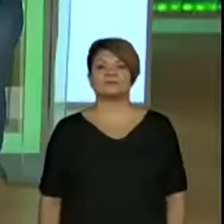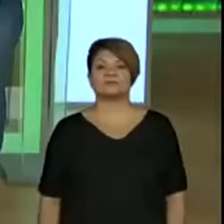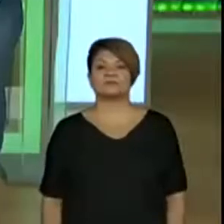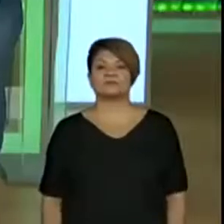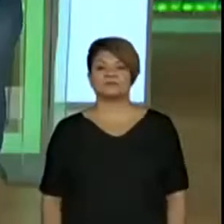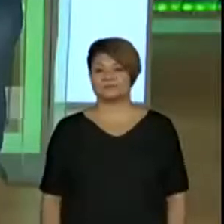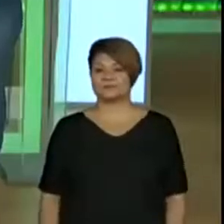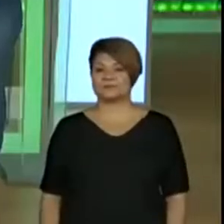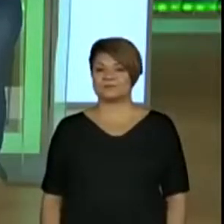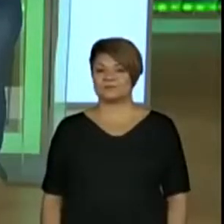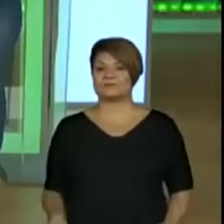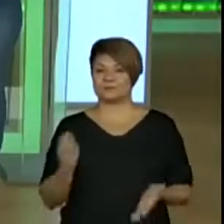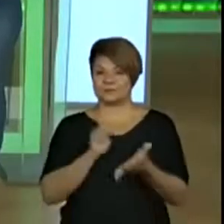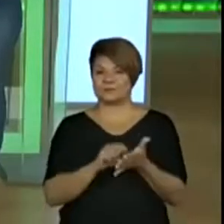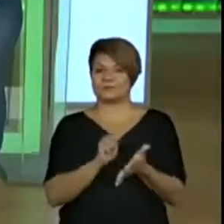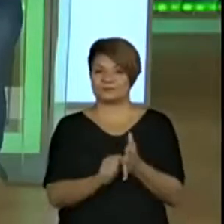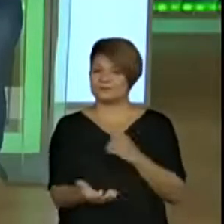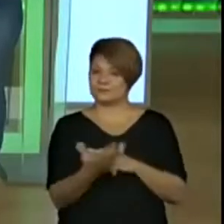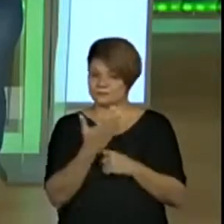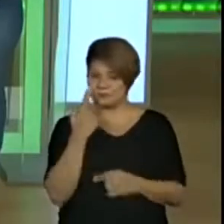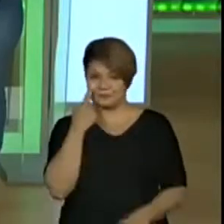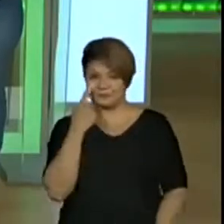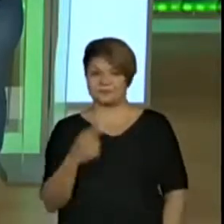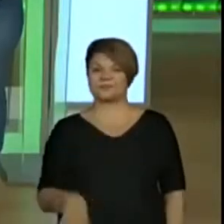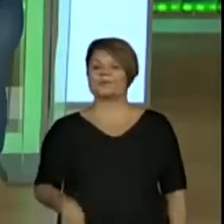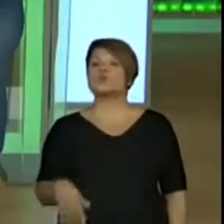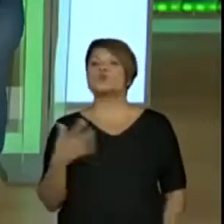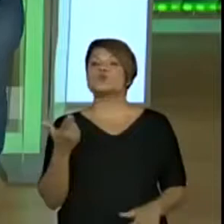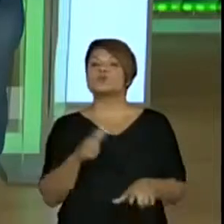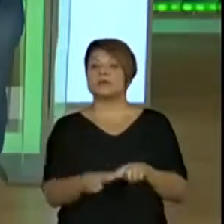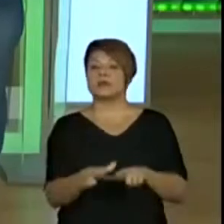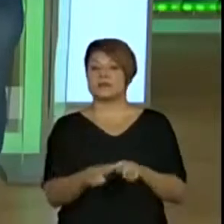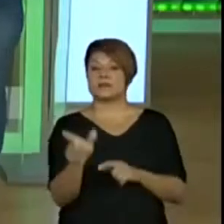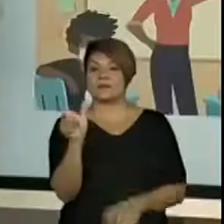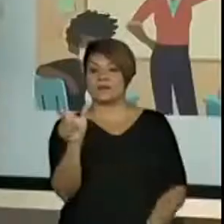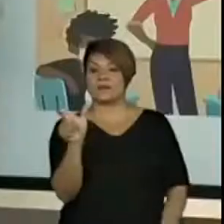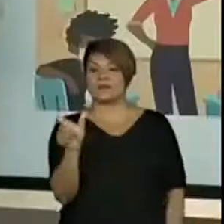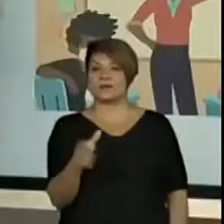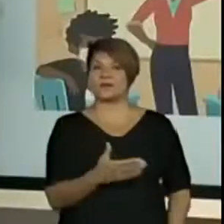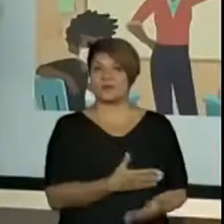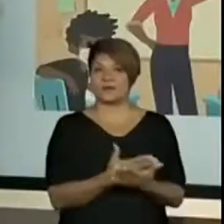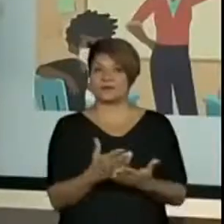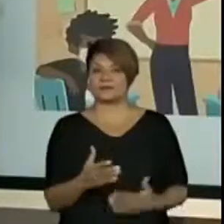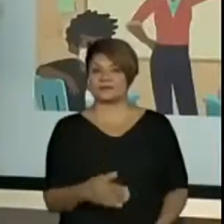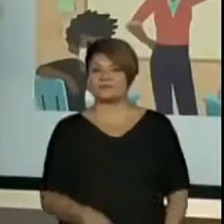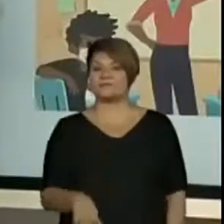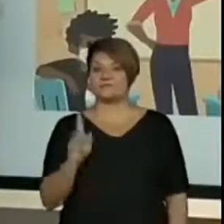Vamos ver se vocês me ajudam. Com que letra a gente vai começar o professor?